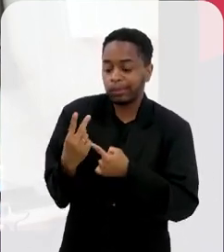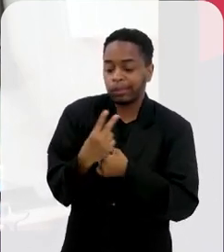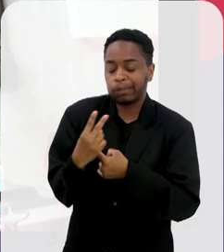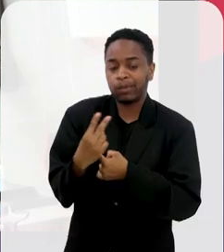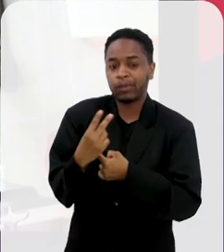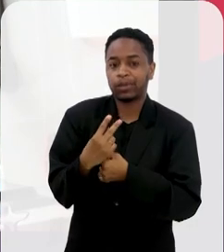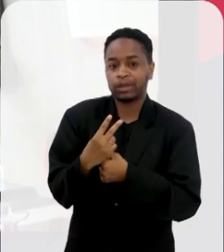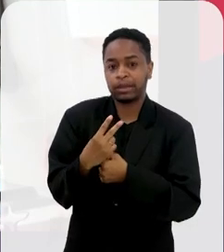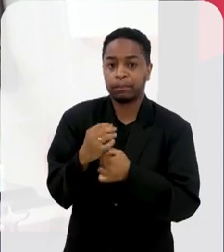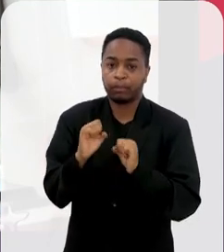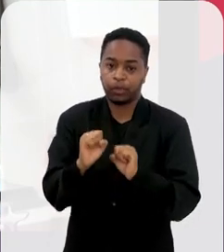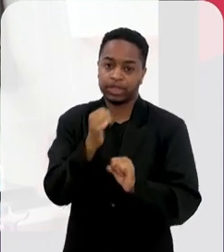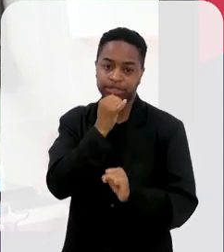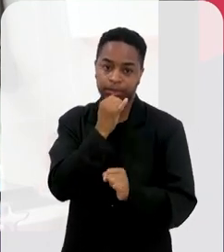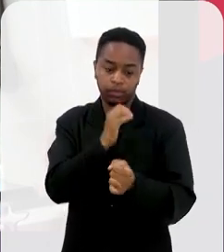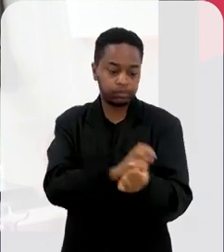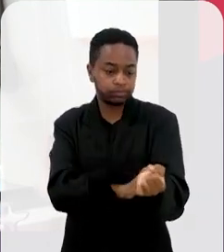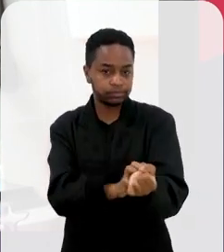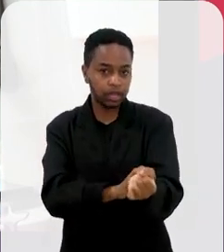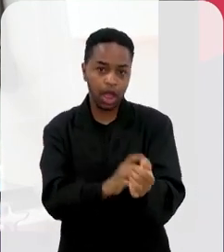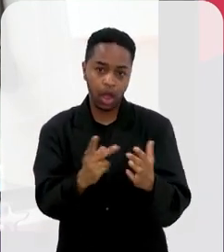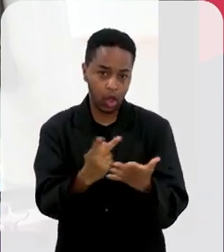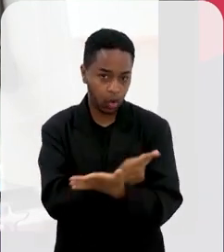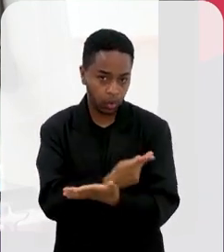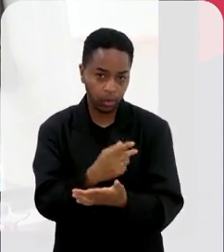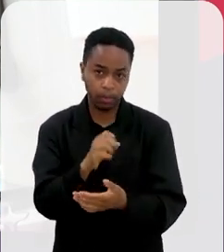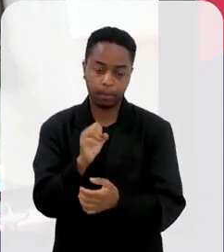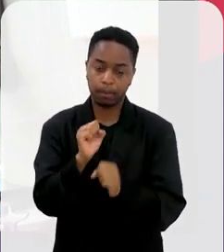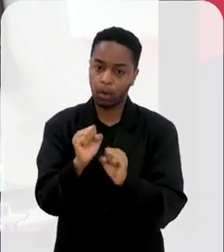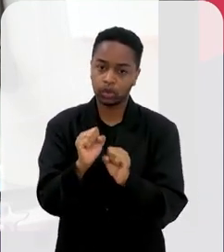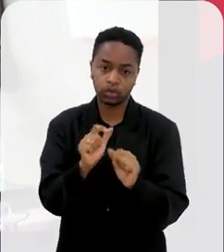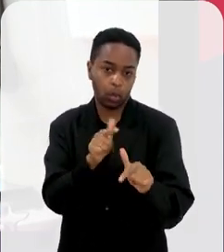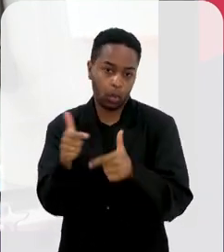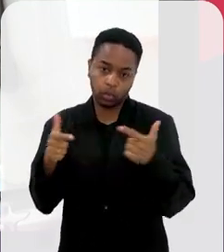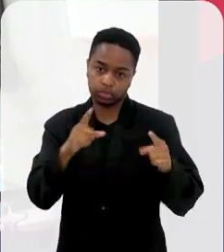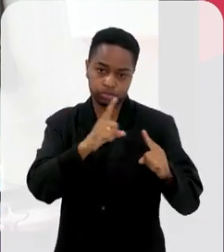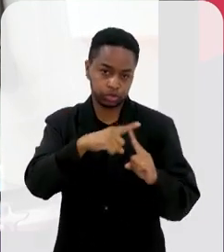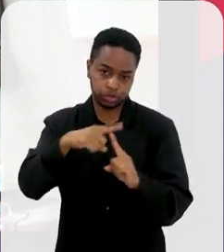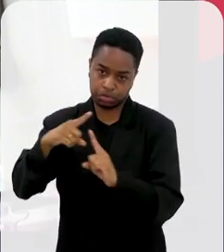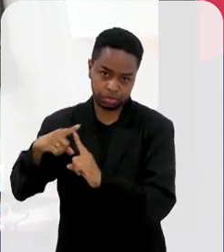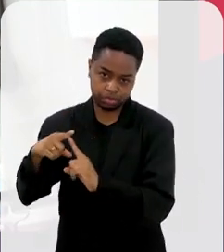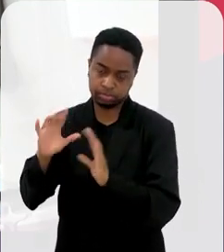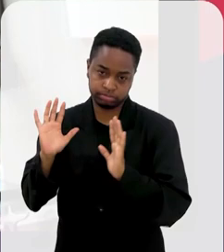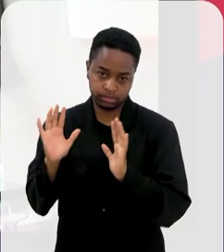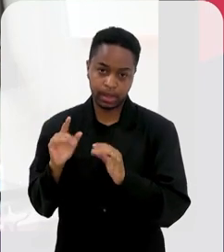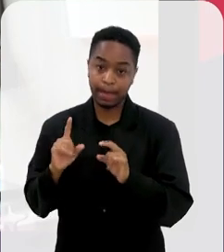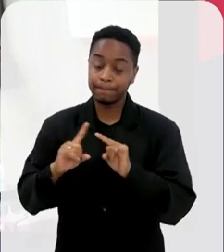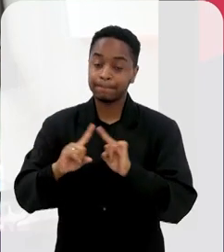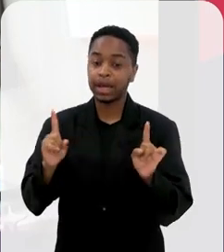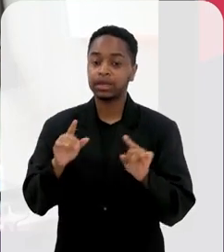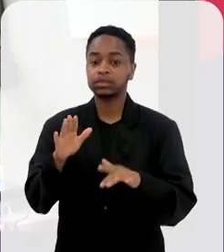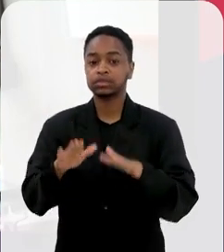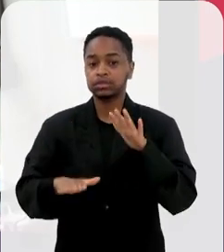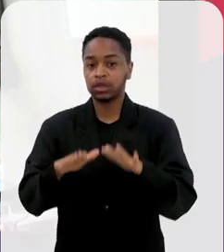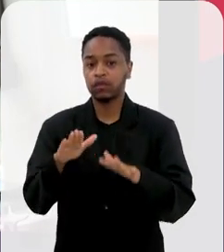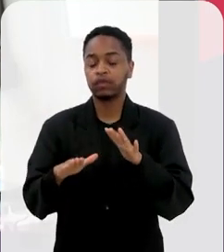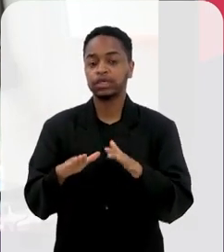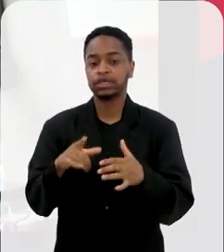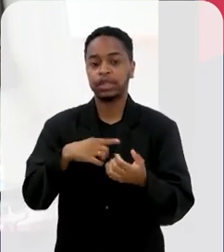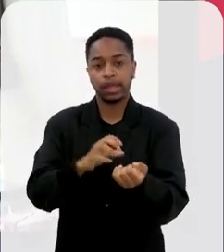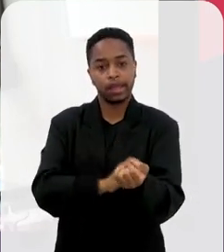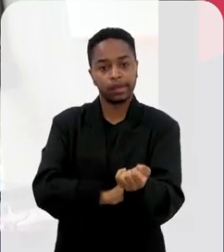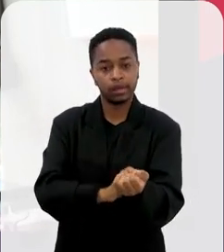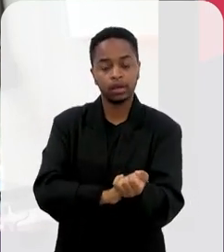autoimunidade, que pode ser uma dermatite atópica, que pode ser qualquer outra condição autoimune. Talvez você tenha